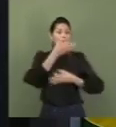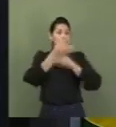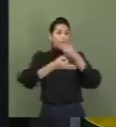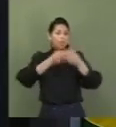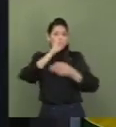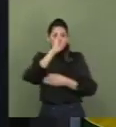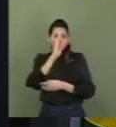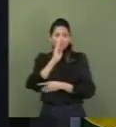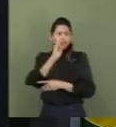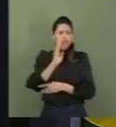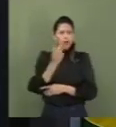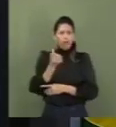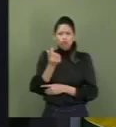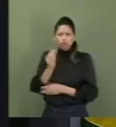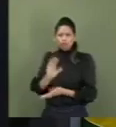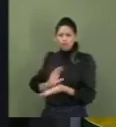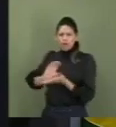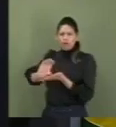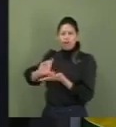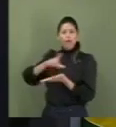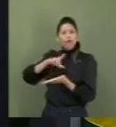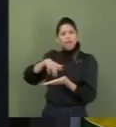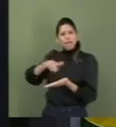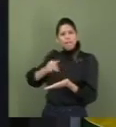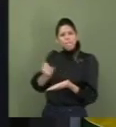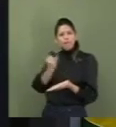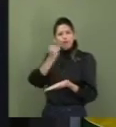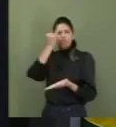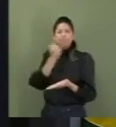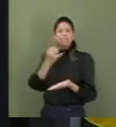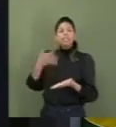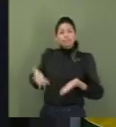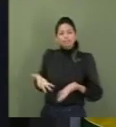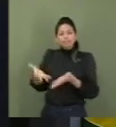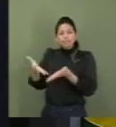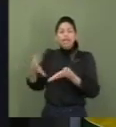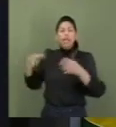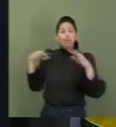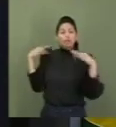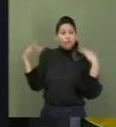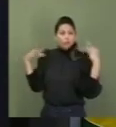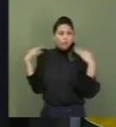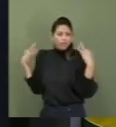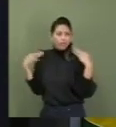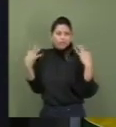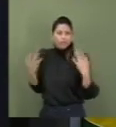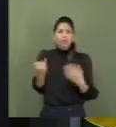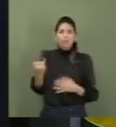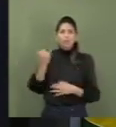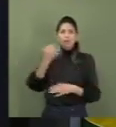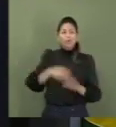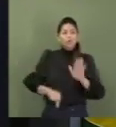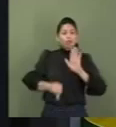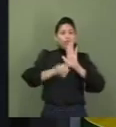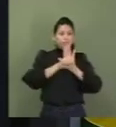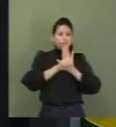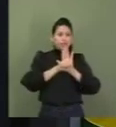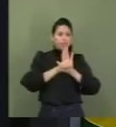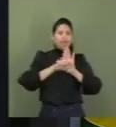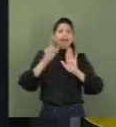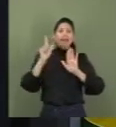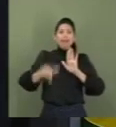dinheiro é a importância de estimular o turismo, vale destacar que o Sistema S é uma das